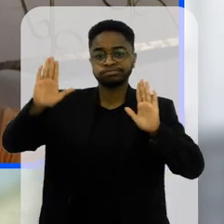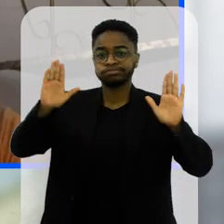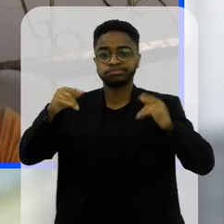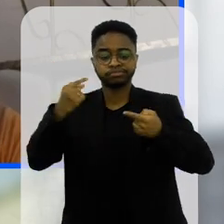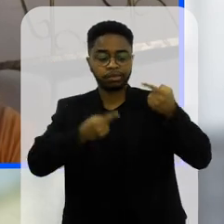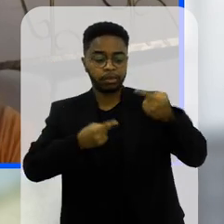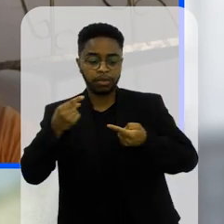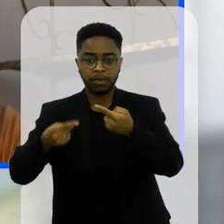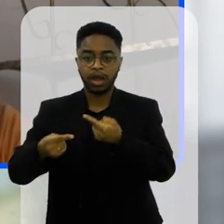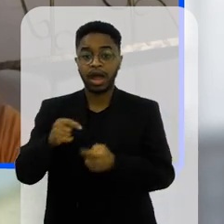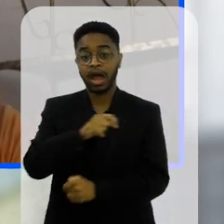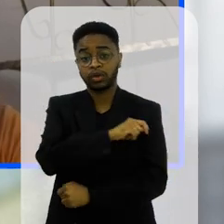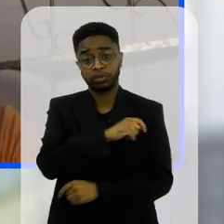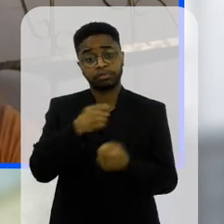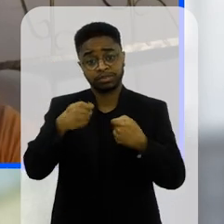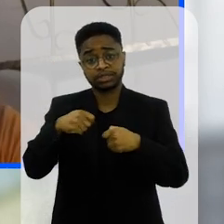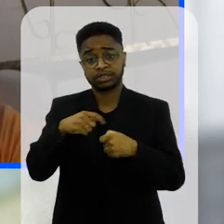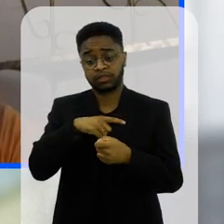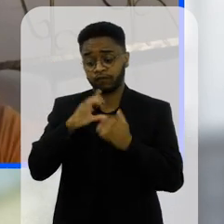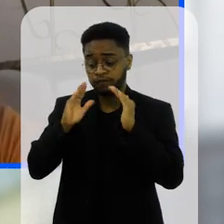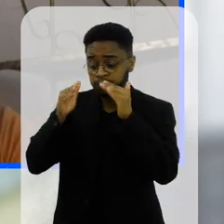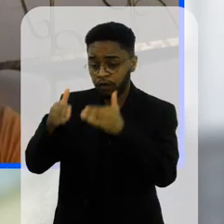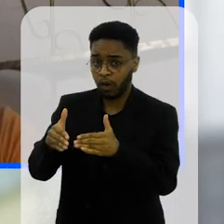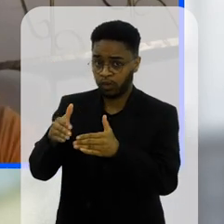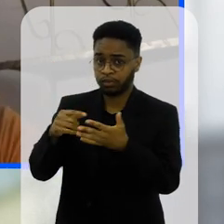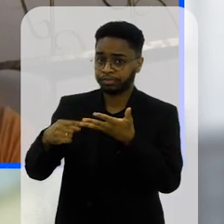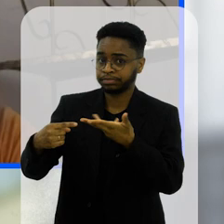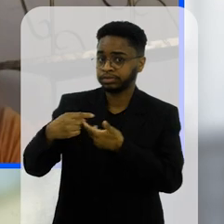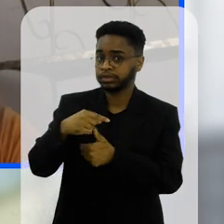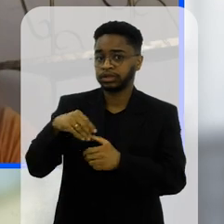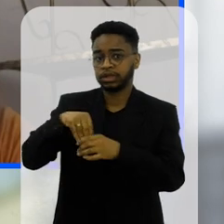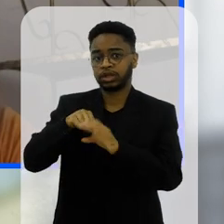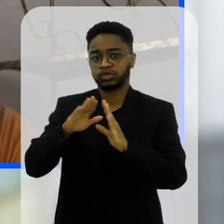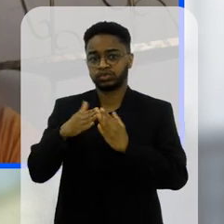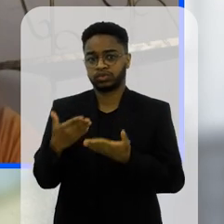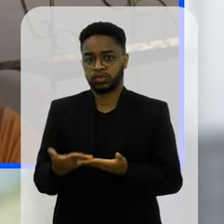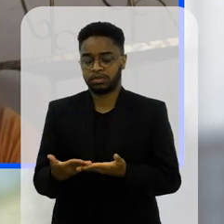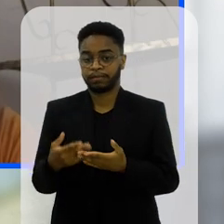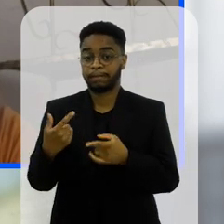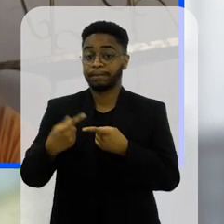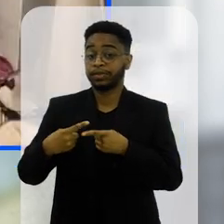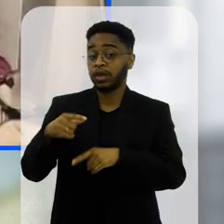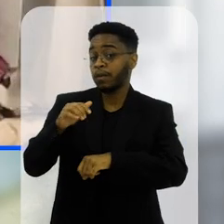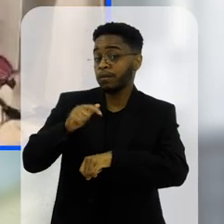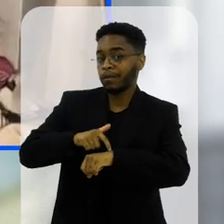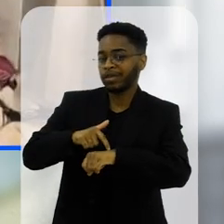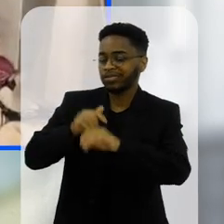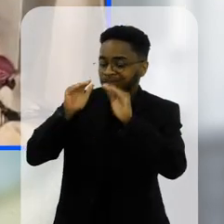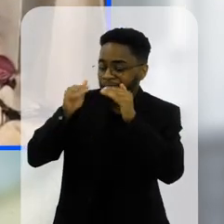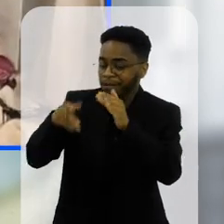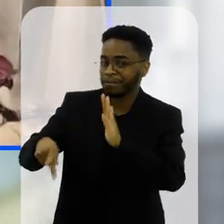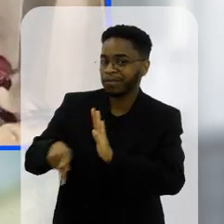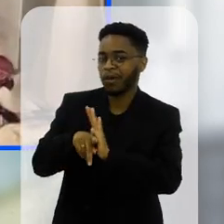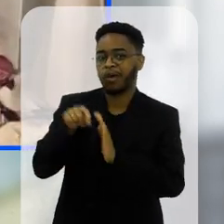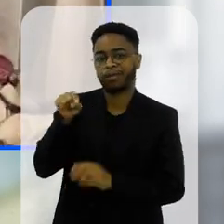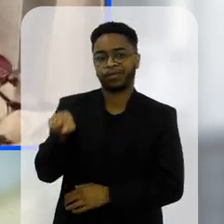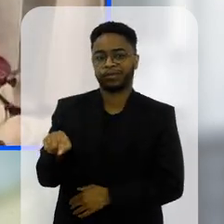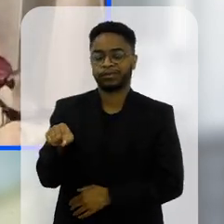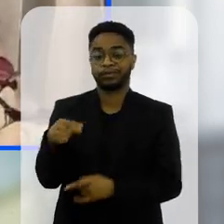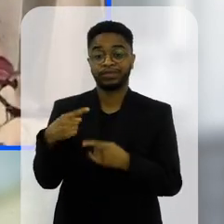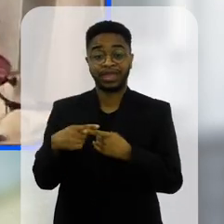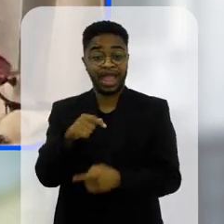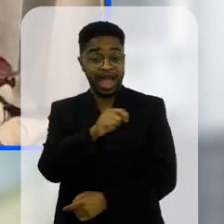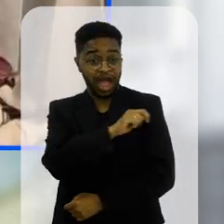debates o aluno precisa estar focado no que está acontecendo na sala de aula naquele momento que é para isso a escola